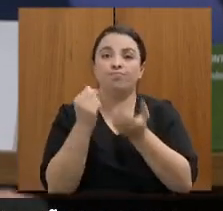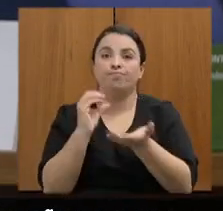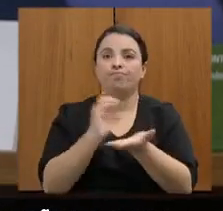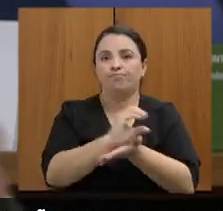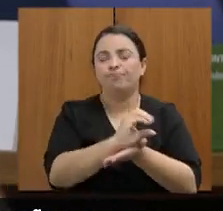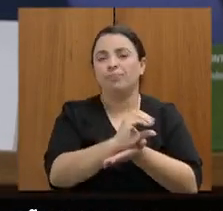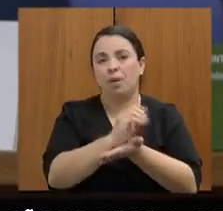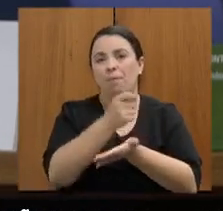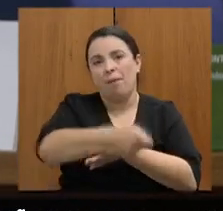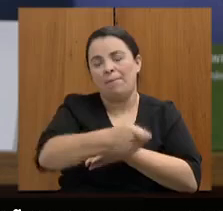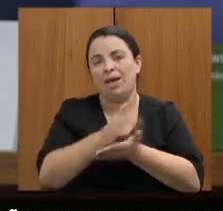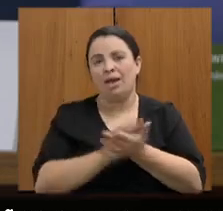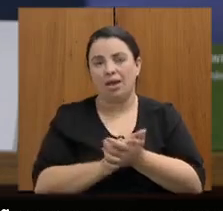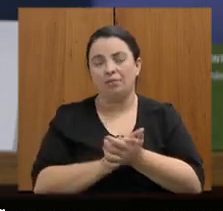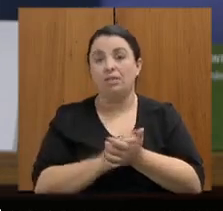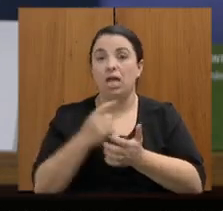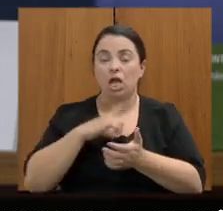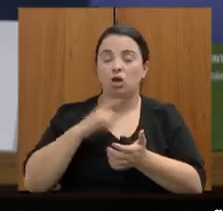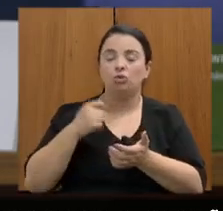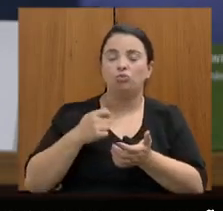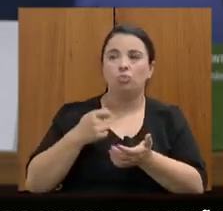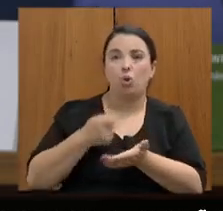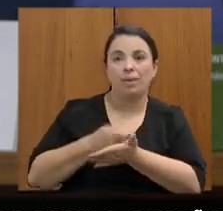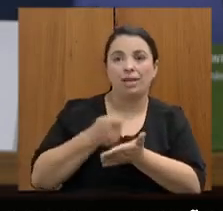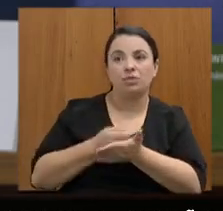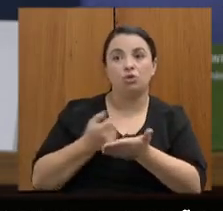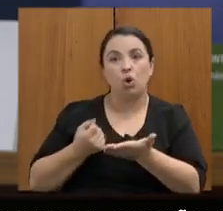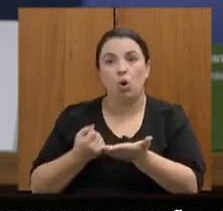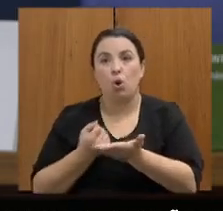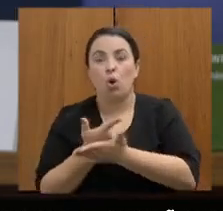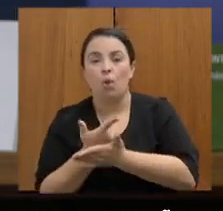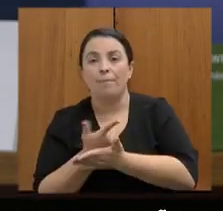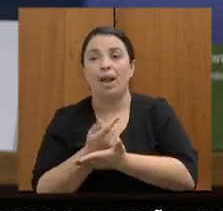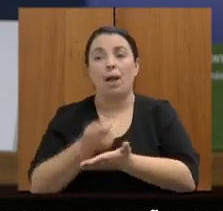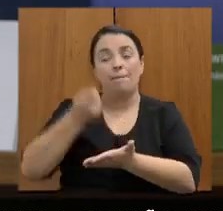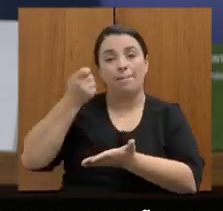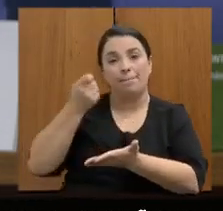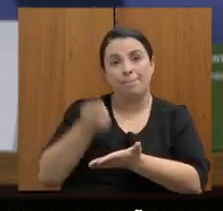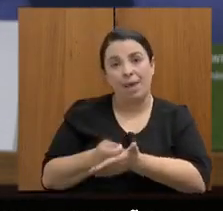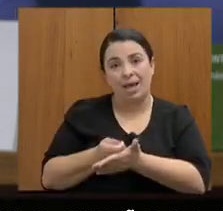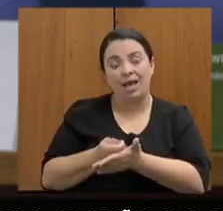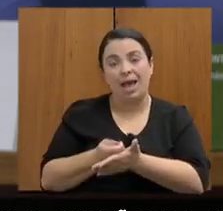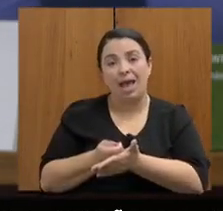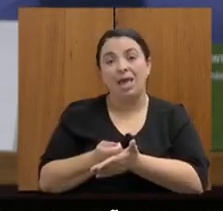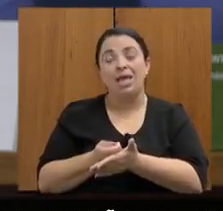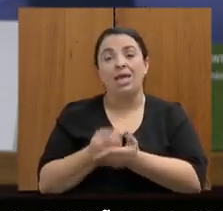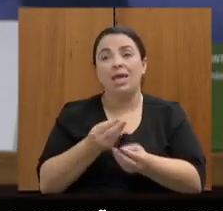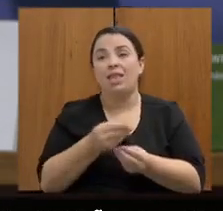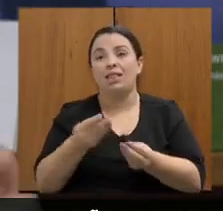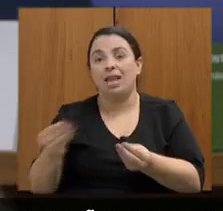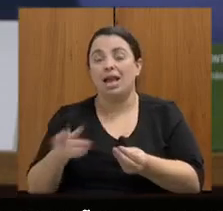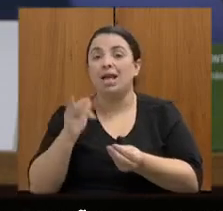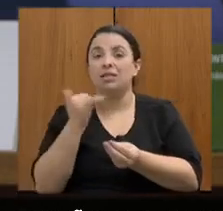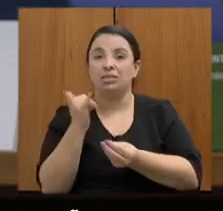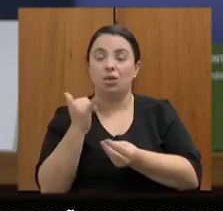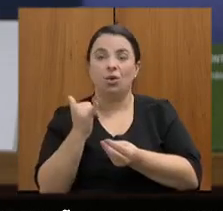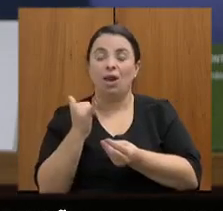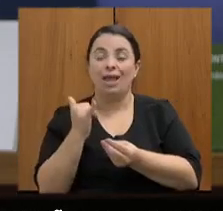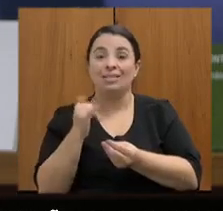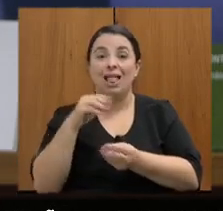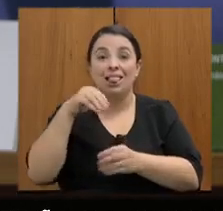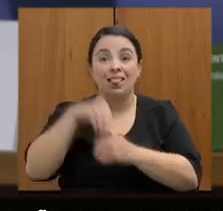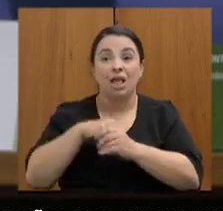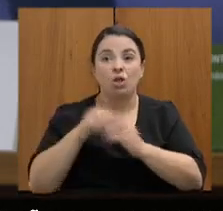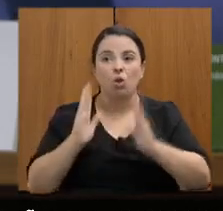justamente a obrigação de fazer a aquisição pagamento e execução desses celulares ainda no ano de 2021 eu não podia passar